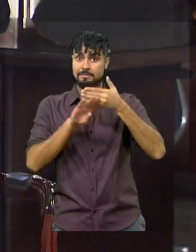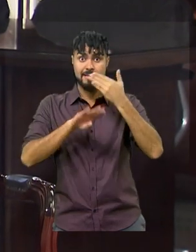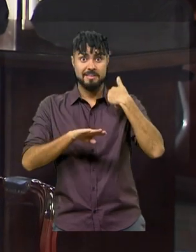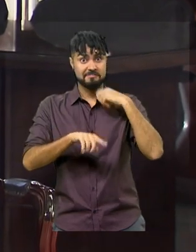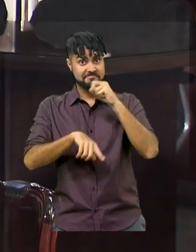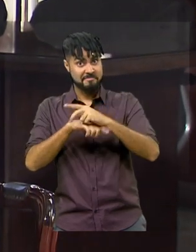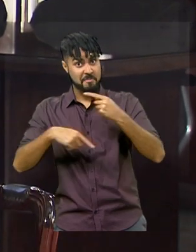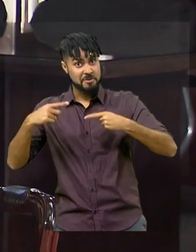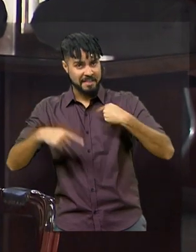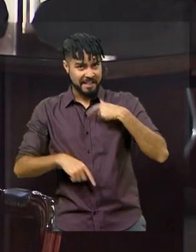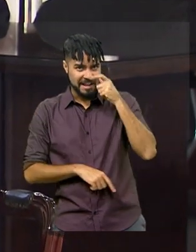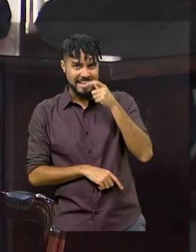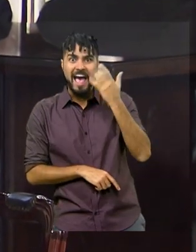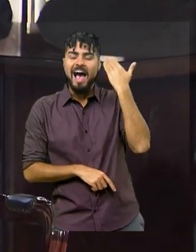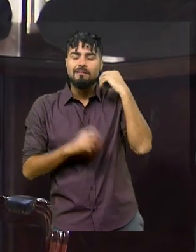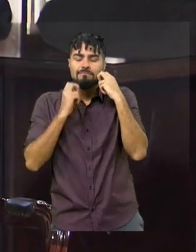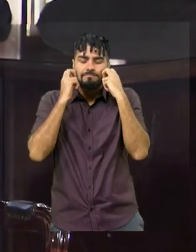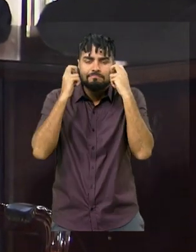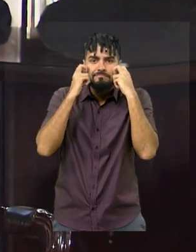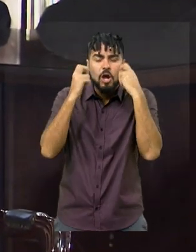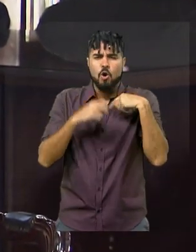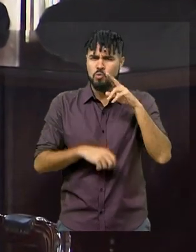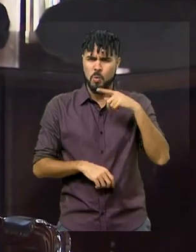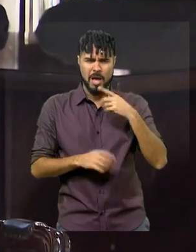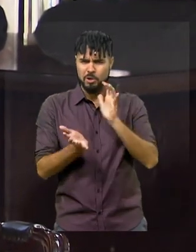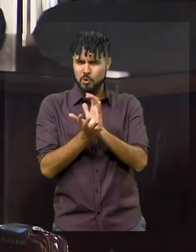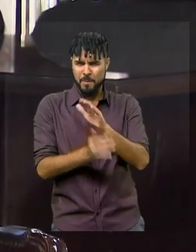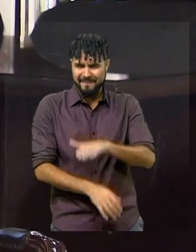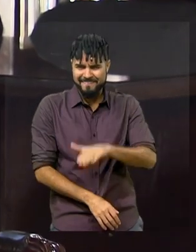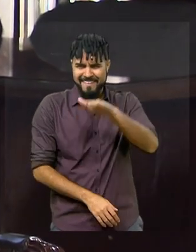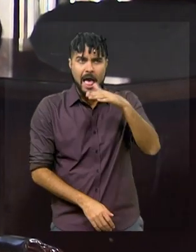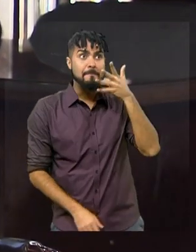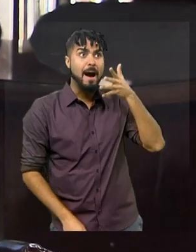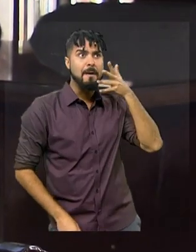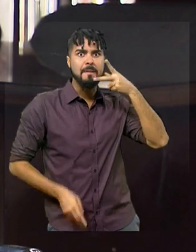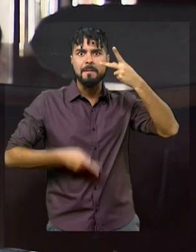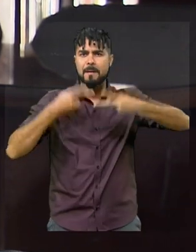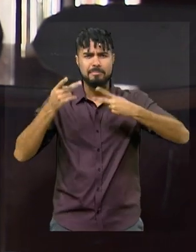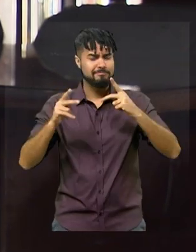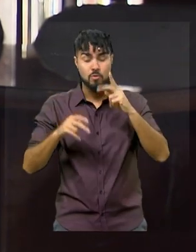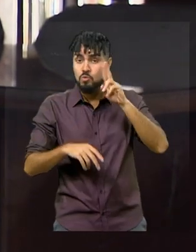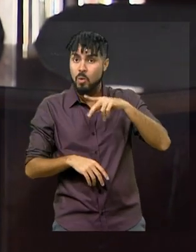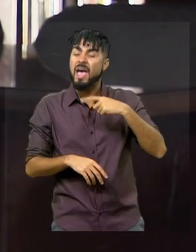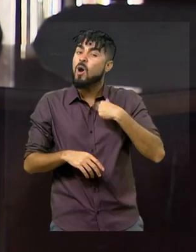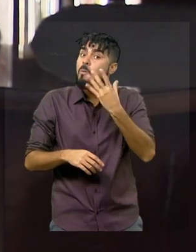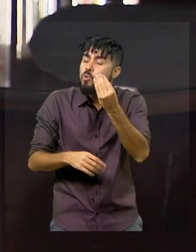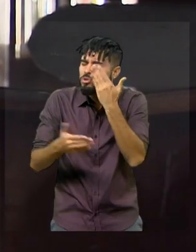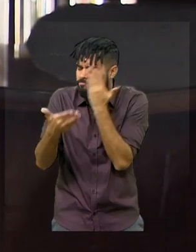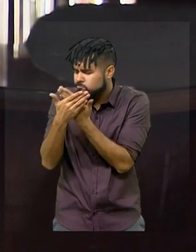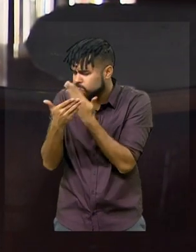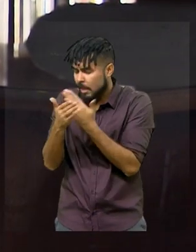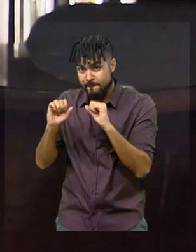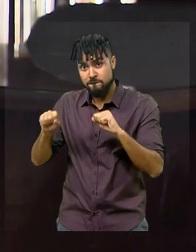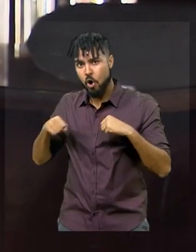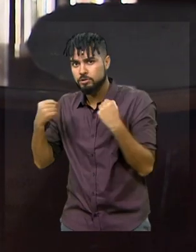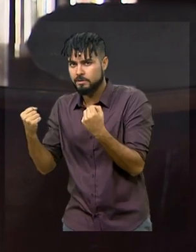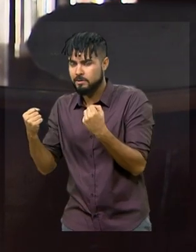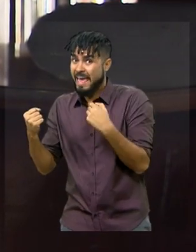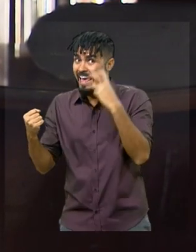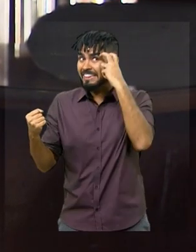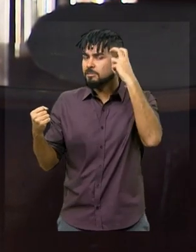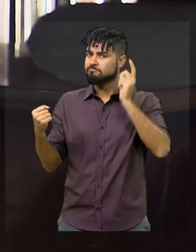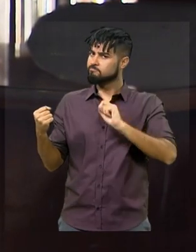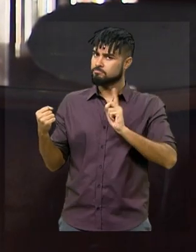coisa interessante. Sempre fui muito tímida, nunca fui oradora de turma. Eu sempre muitíssimo estudiosa, muito esforçada, mais do que